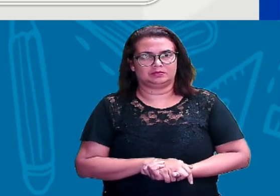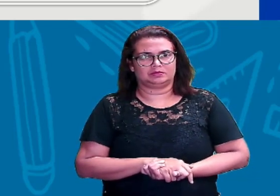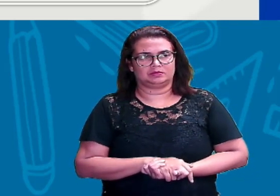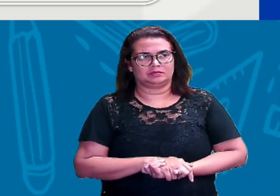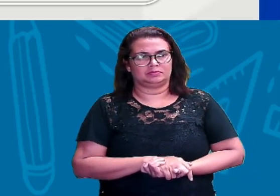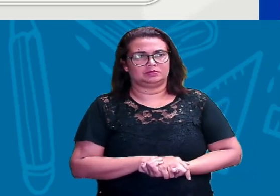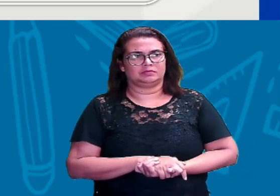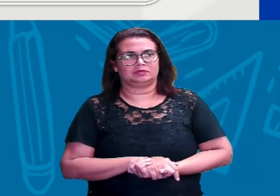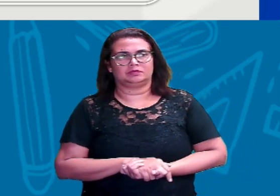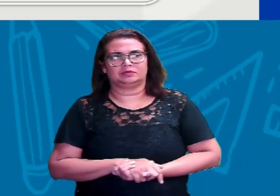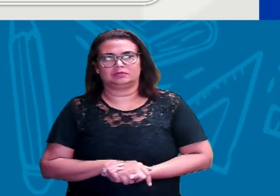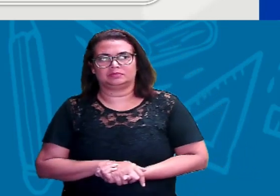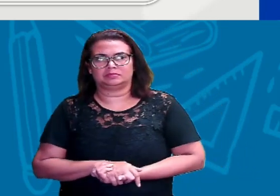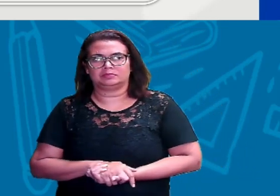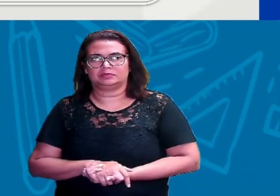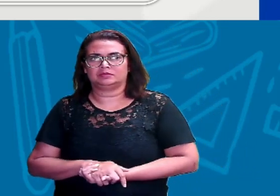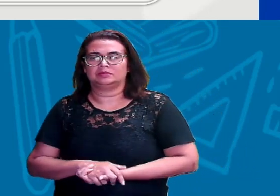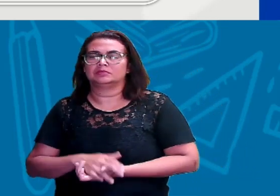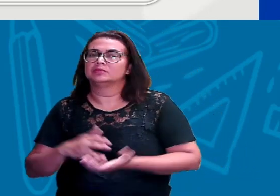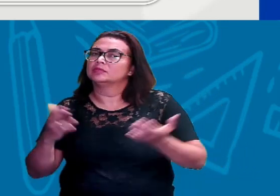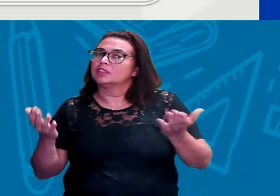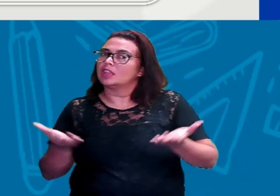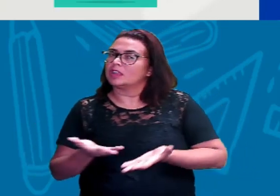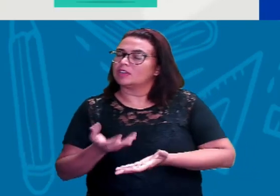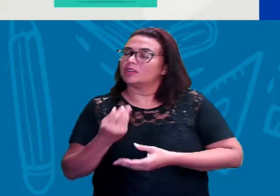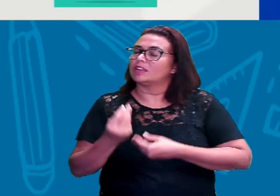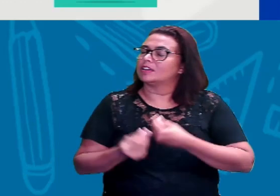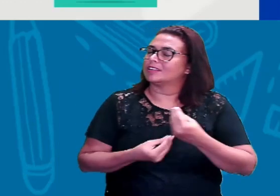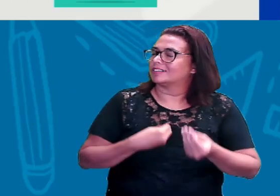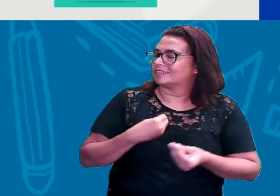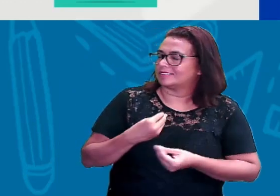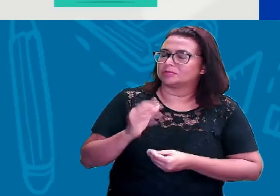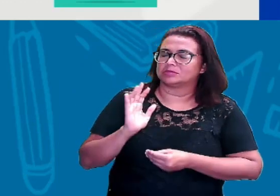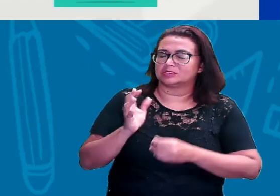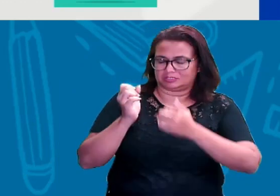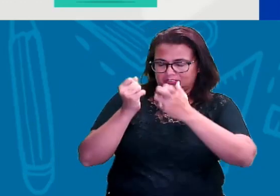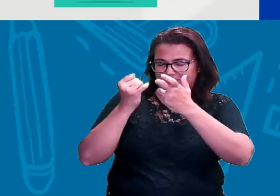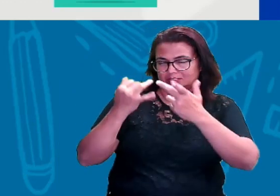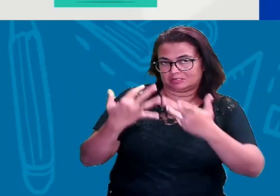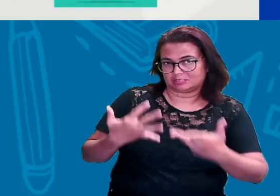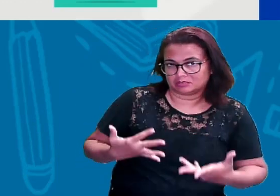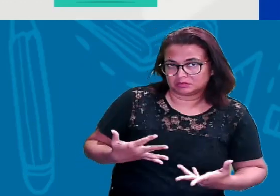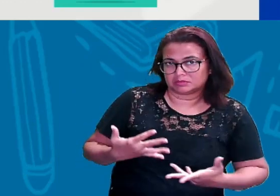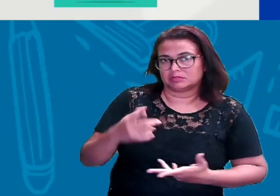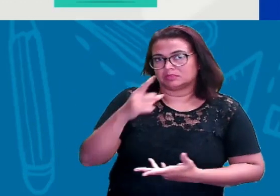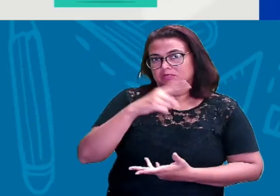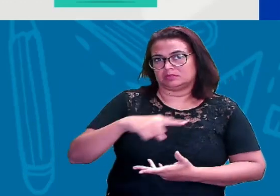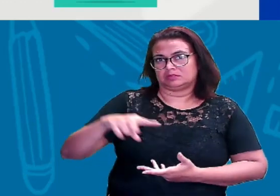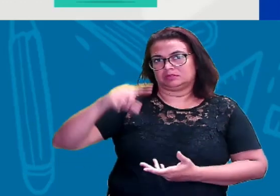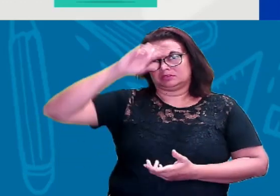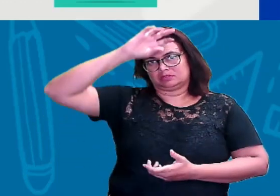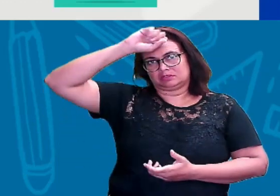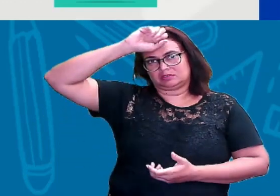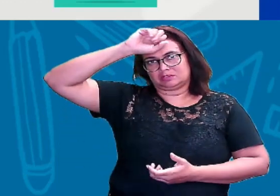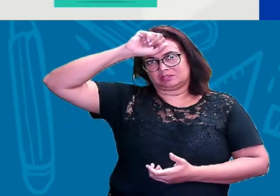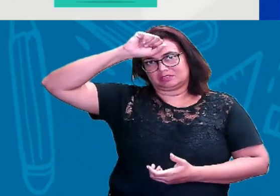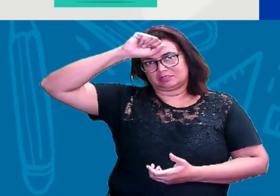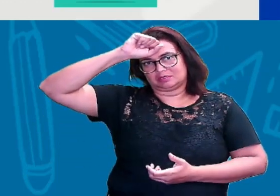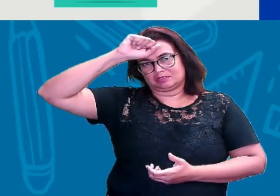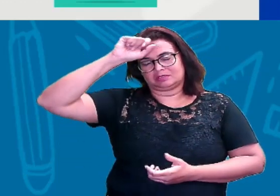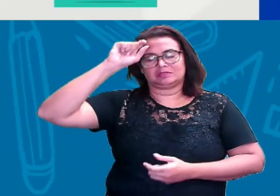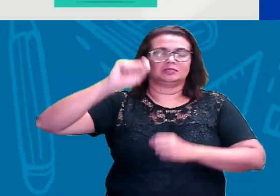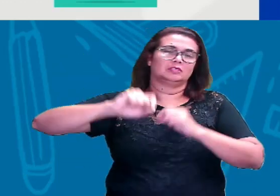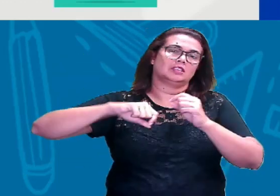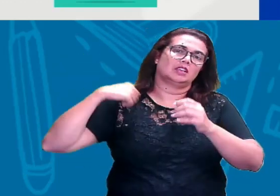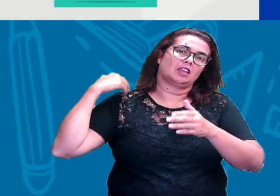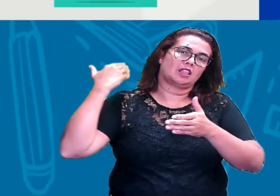Dica dada, agora a gente vai continuar, porque a gente tem muita coisa aí com o alfabeto, porque vai chegar exatamente o que a gente tem hoje em dia.